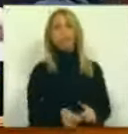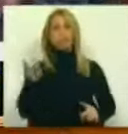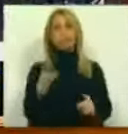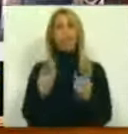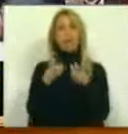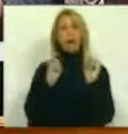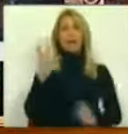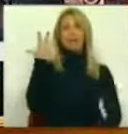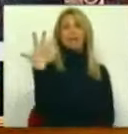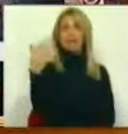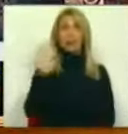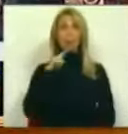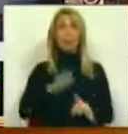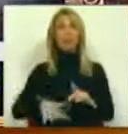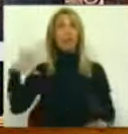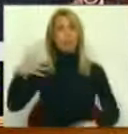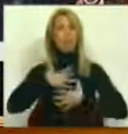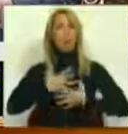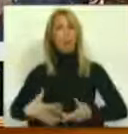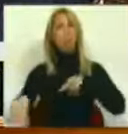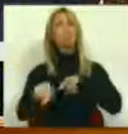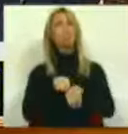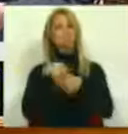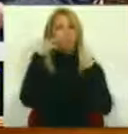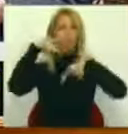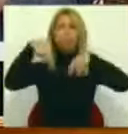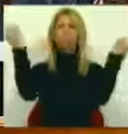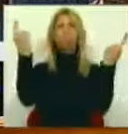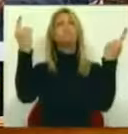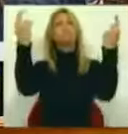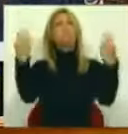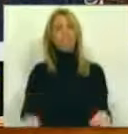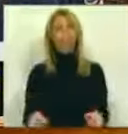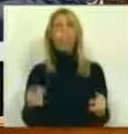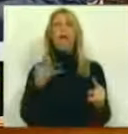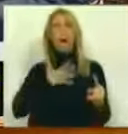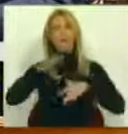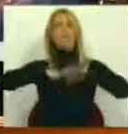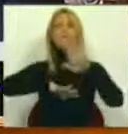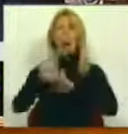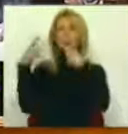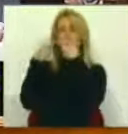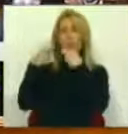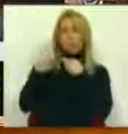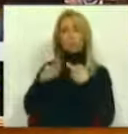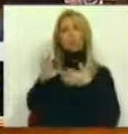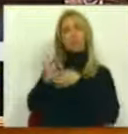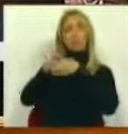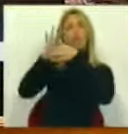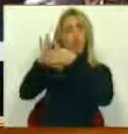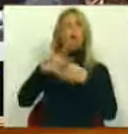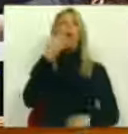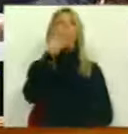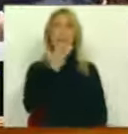Parlamento que têm uma vontade política declarada e expressa de fazer esta tipificação. O PSD,